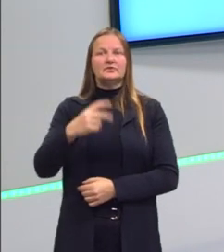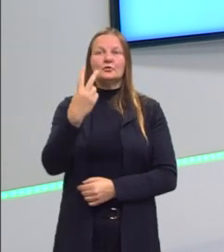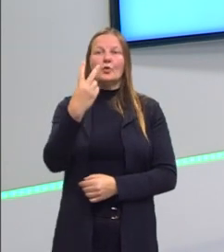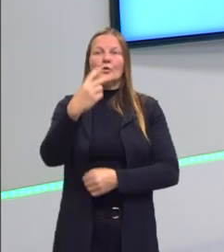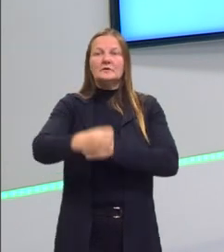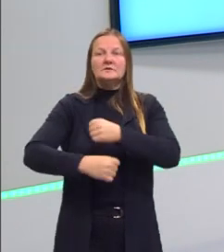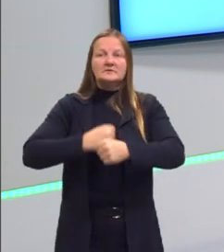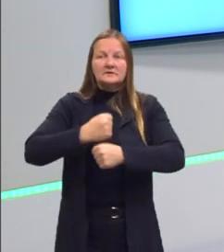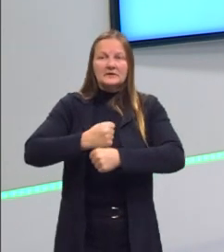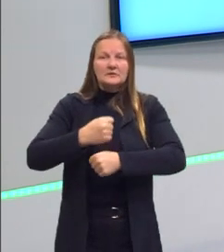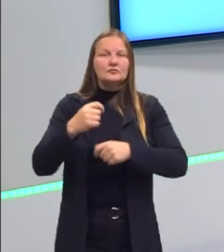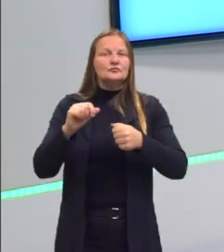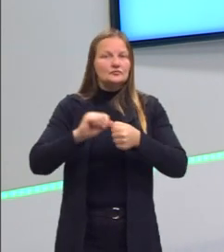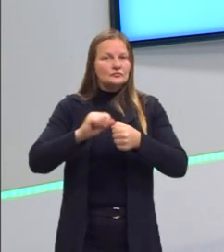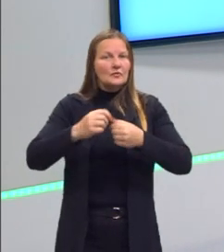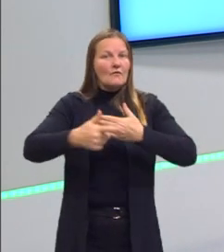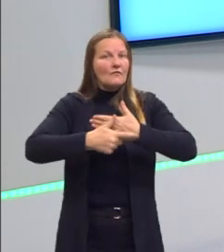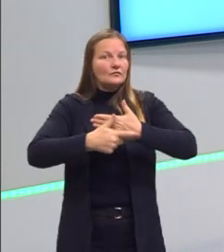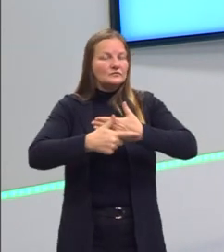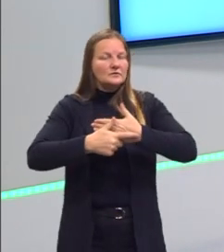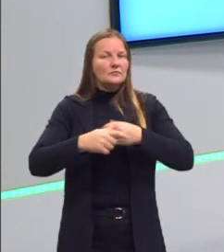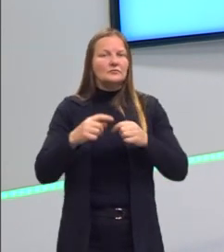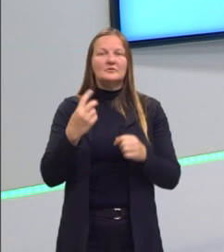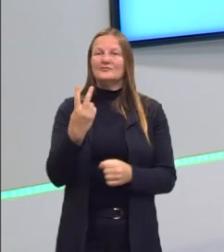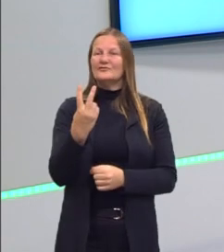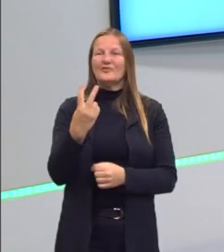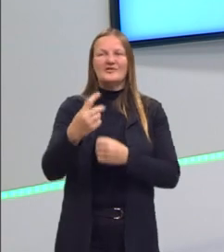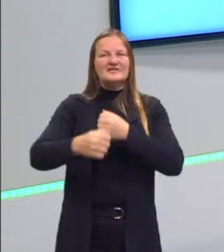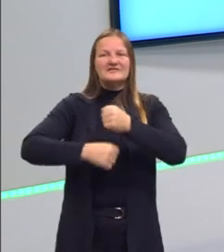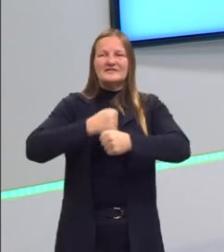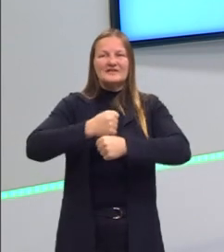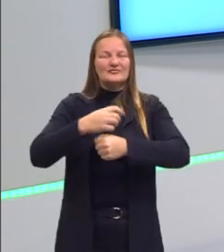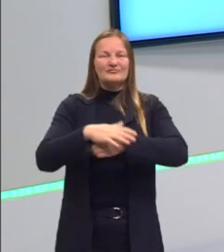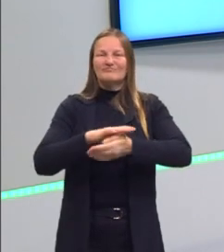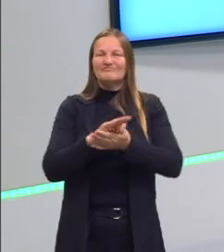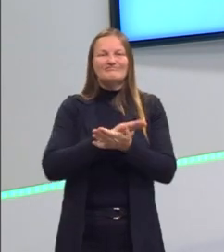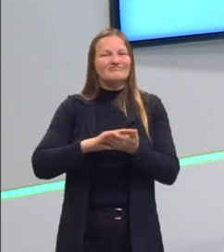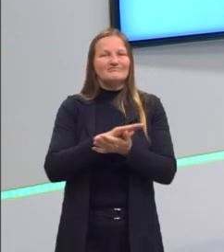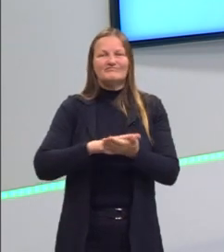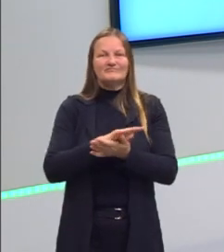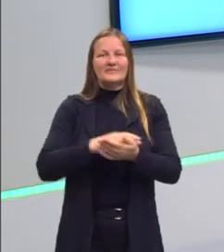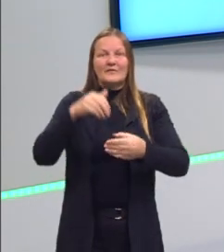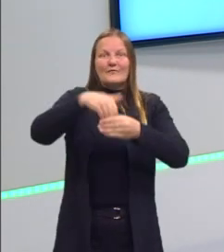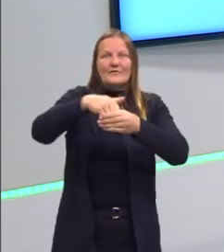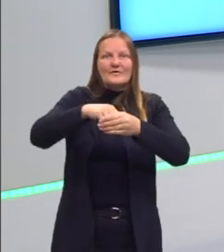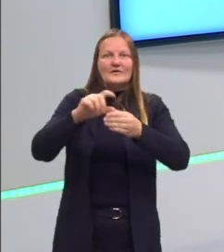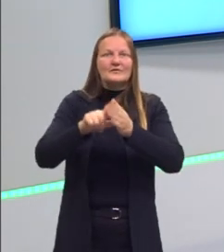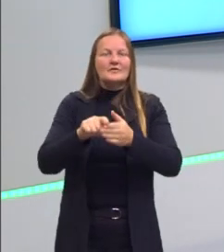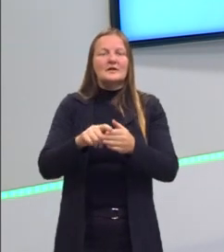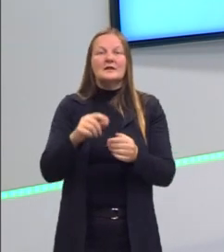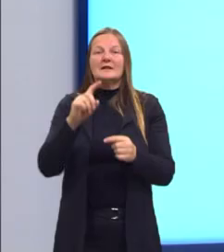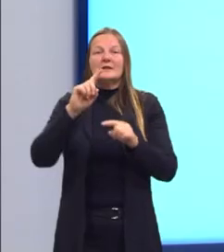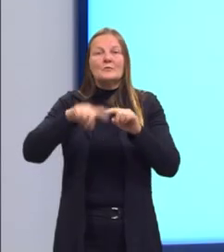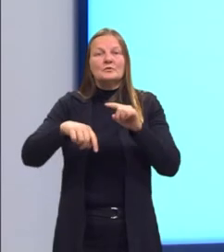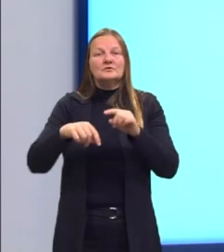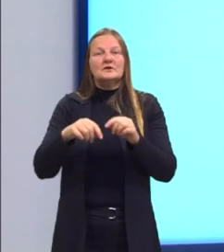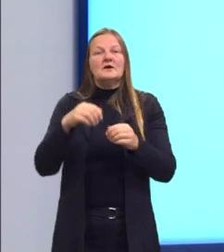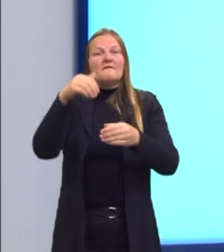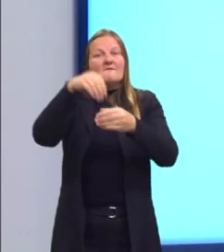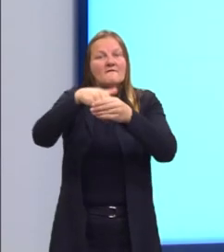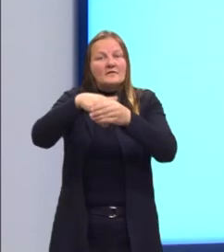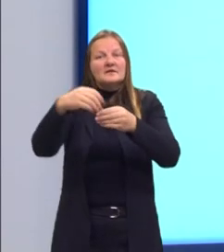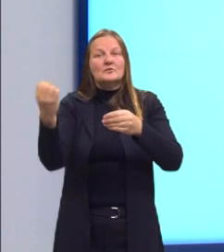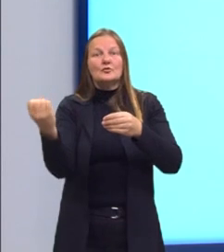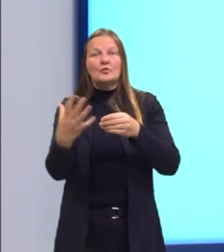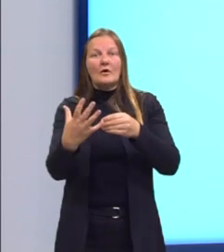dois anos exercendo o poder. E ele não exerceu o poder por dois anos depois que ele foi eleito. Então, em teoria, deveriam chamar novas